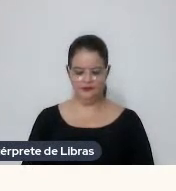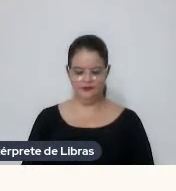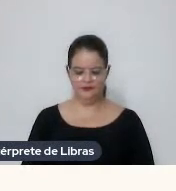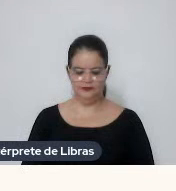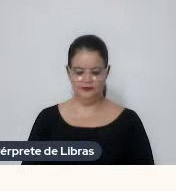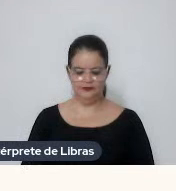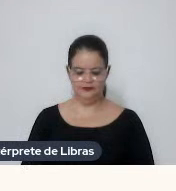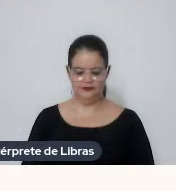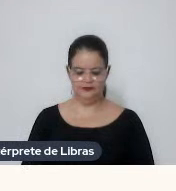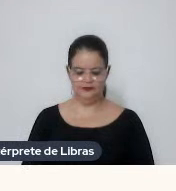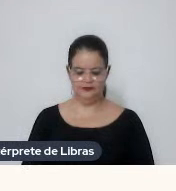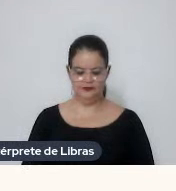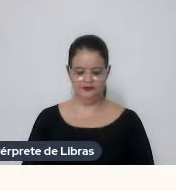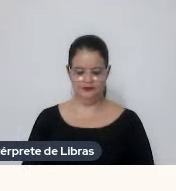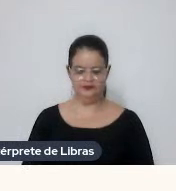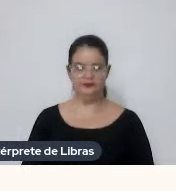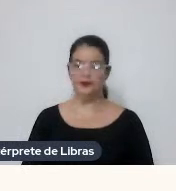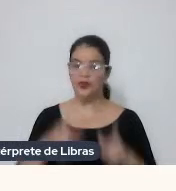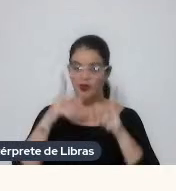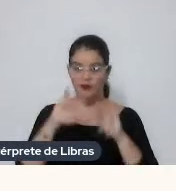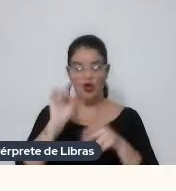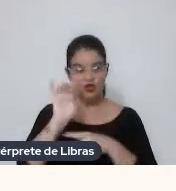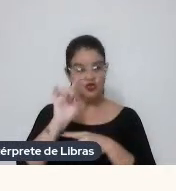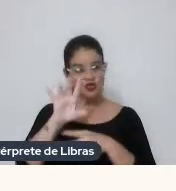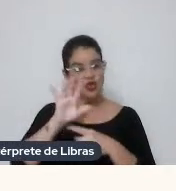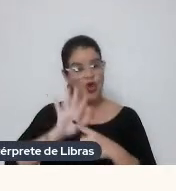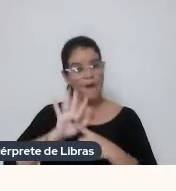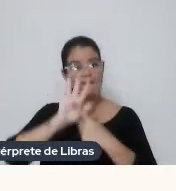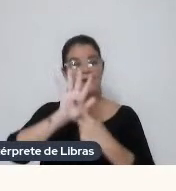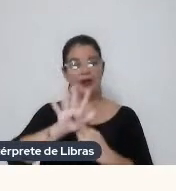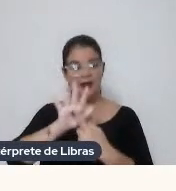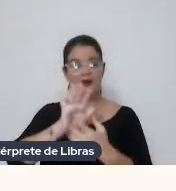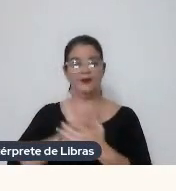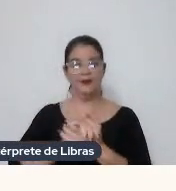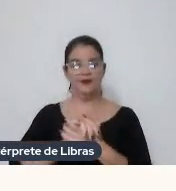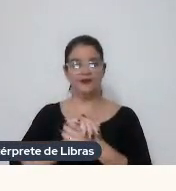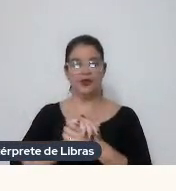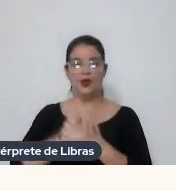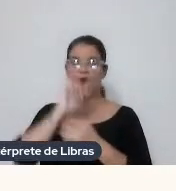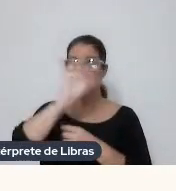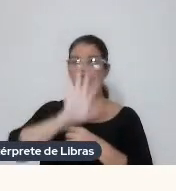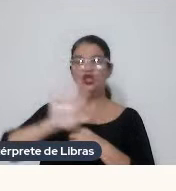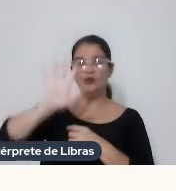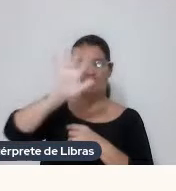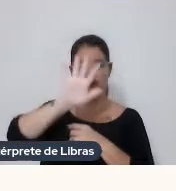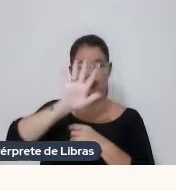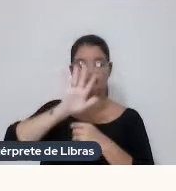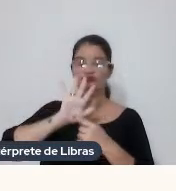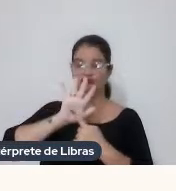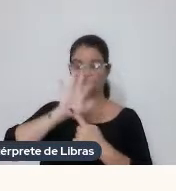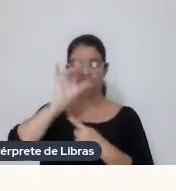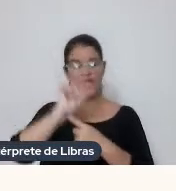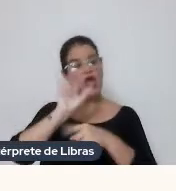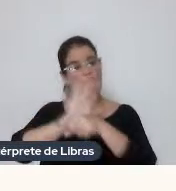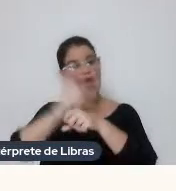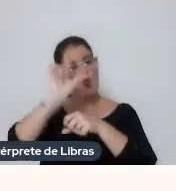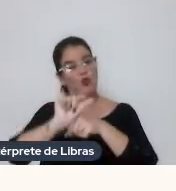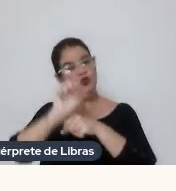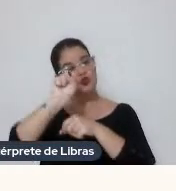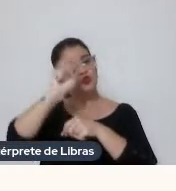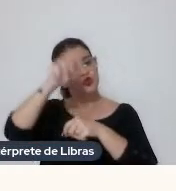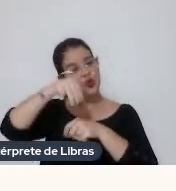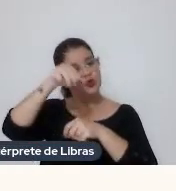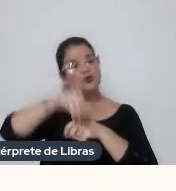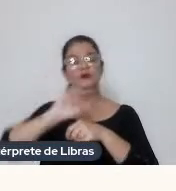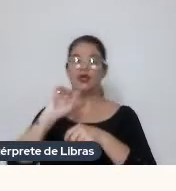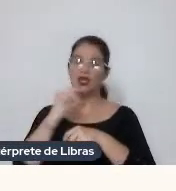Tá Foi isso Só pra passar Só pra ilustrar Um pouquinho Mas é um curta De uns oito minutos E a